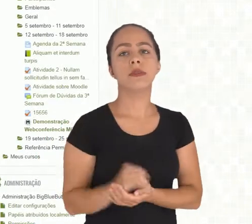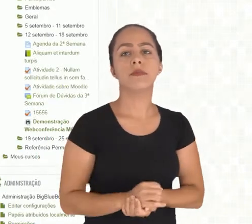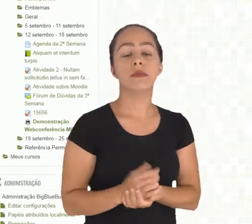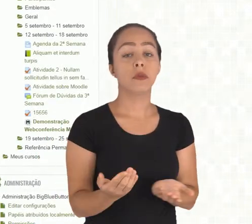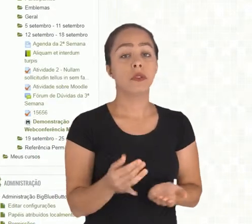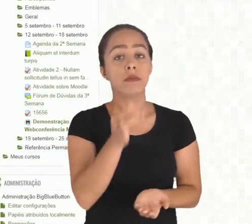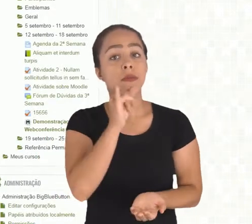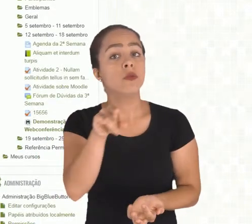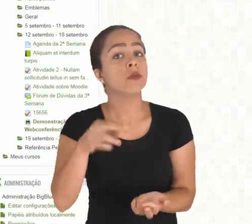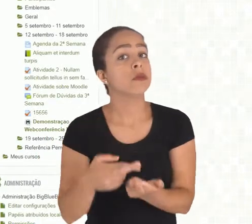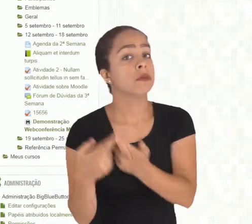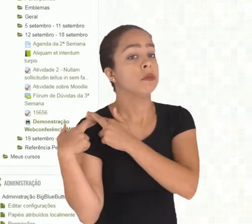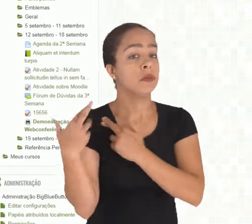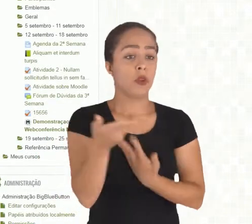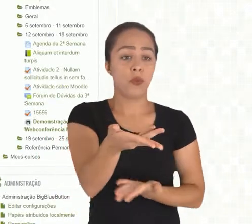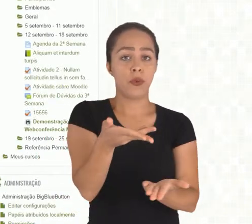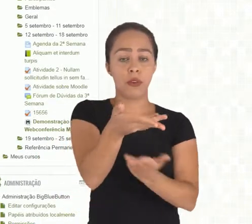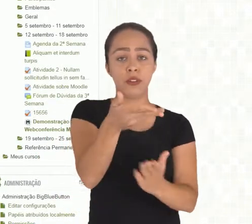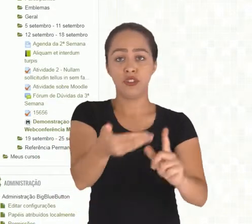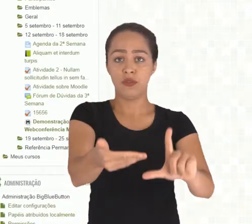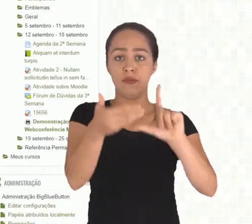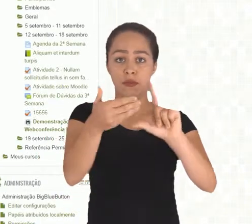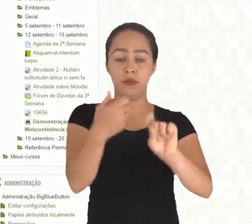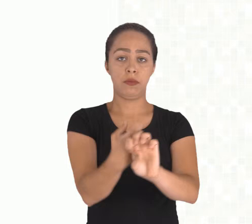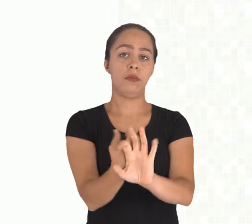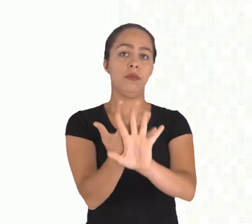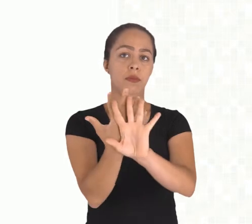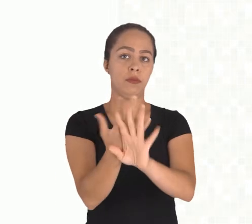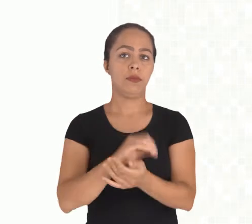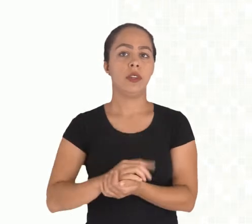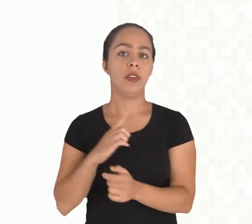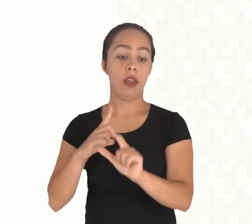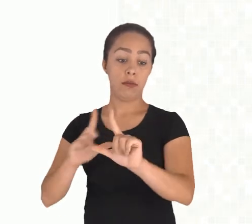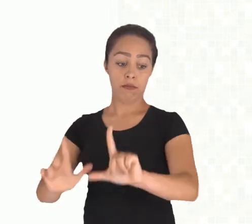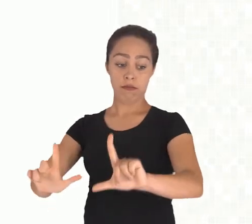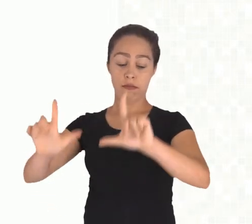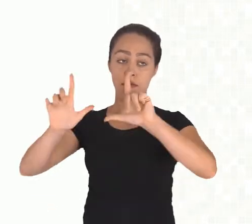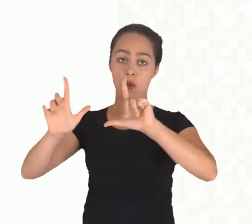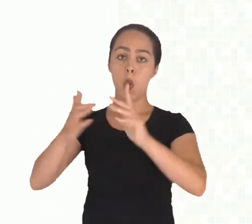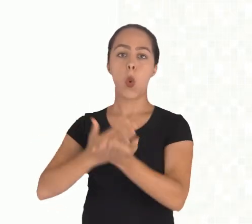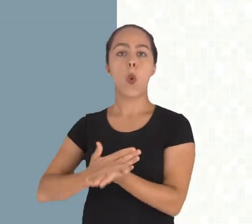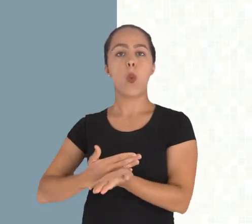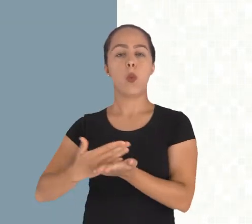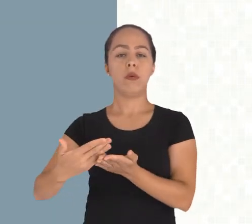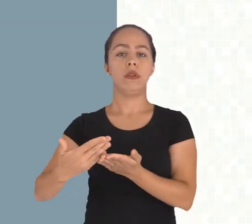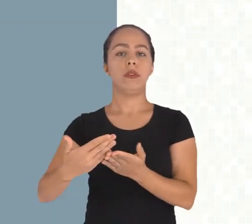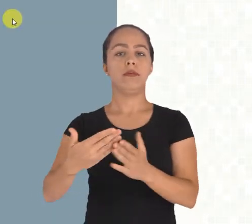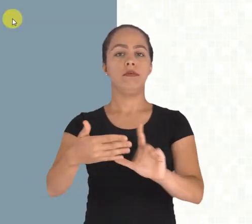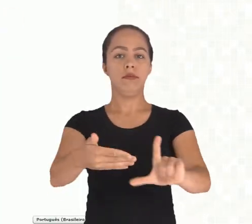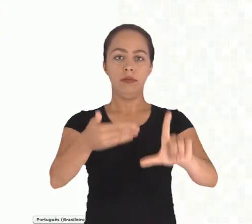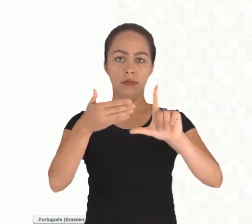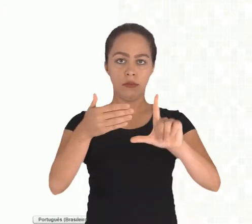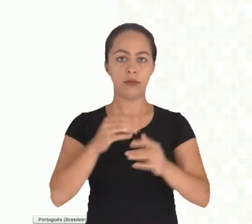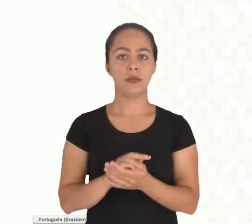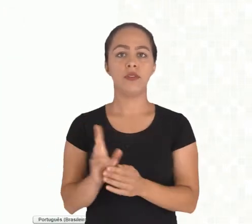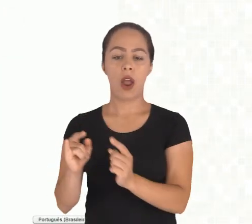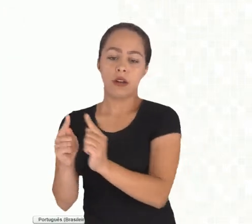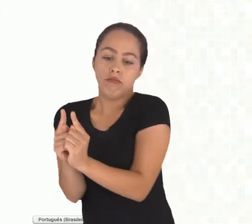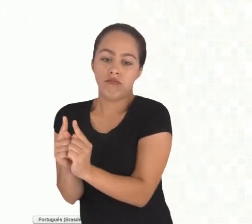Quando a gente abre aqui o recurso, existe esse botão entrar na sessão, é só clicar nele, a webconferência vai carregar,